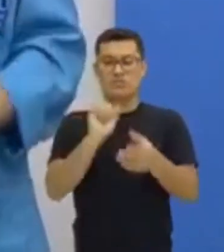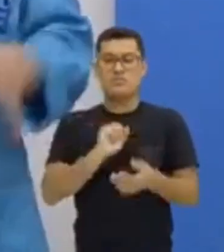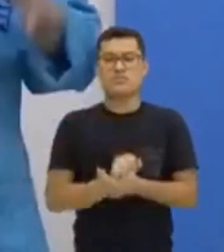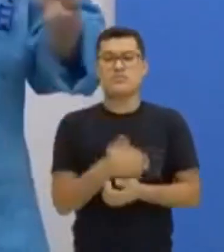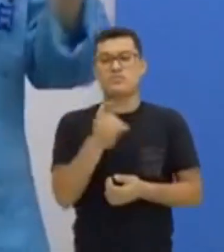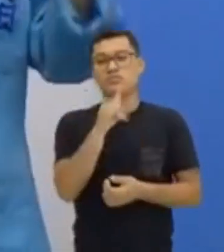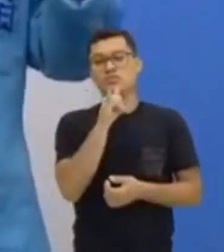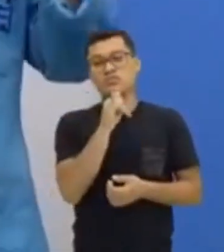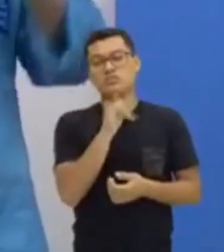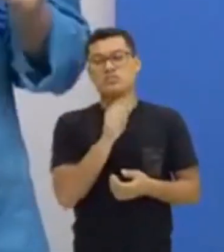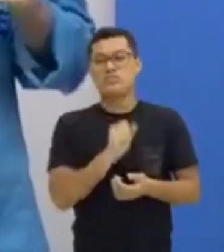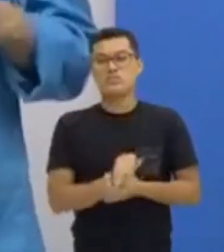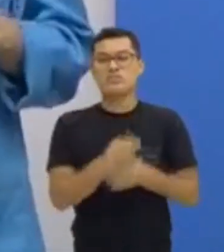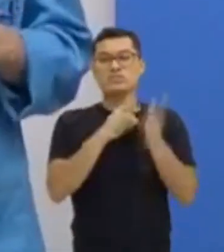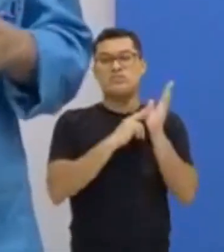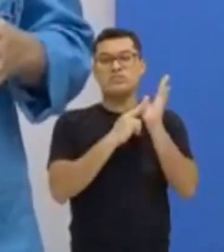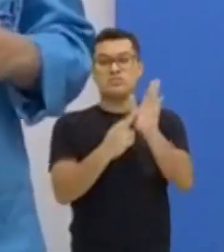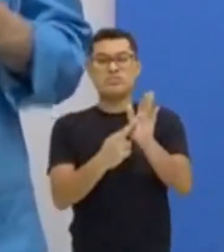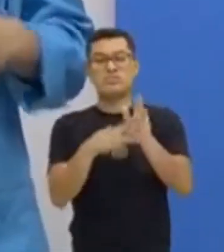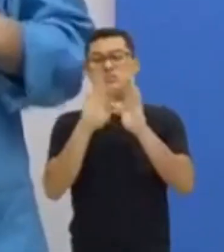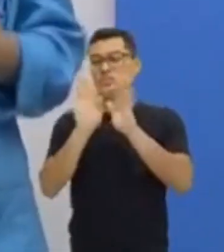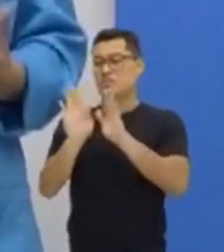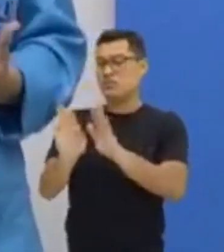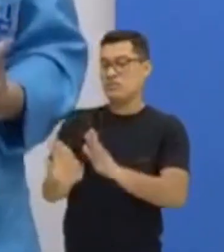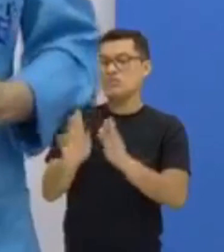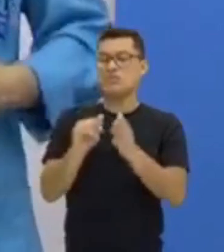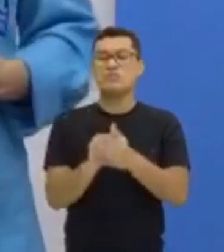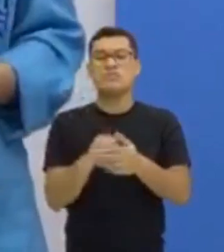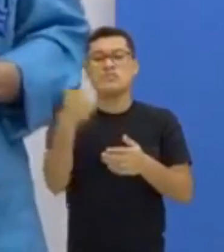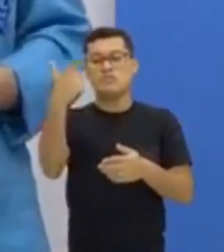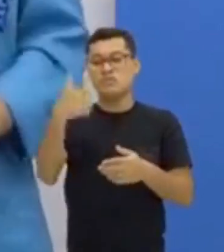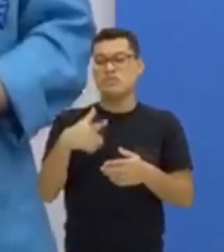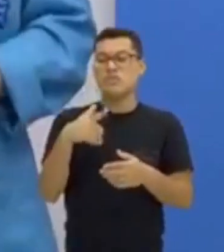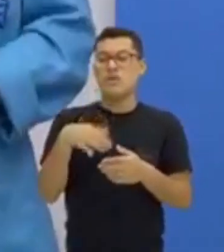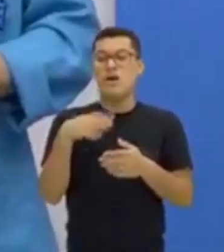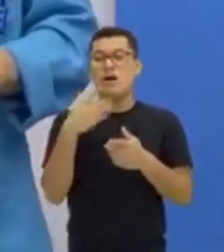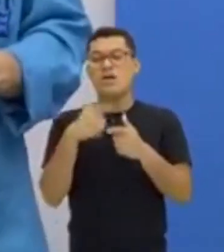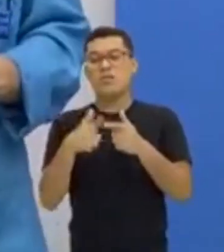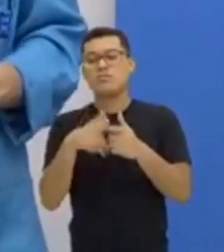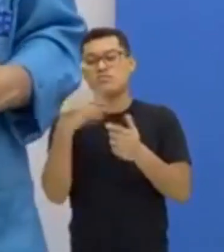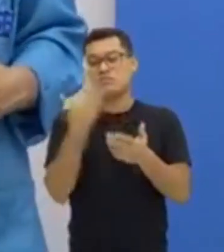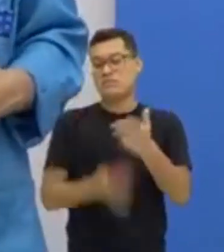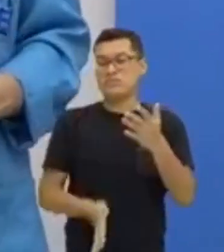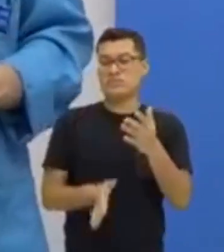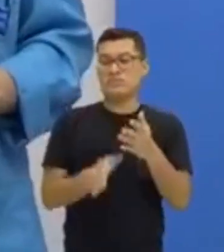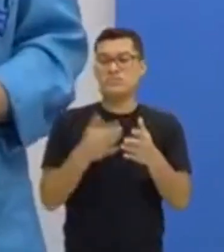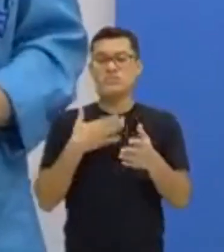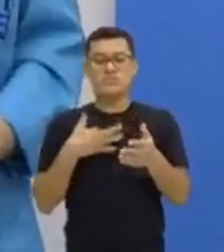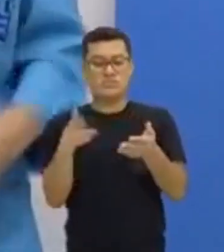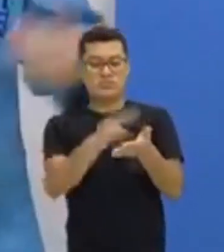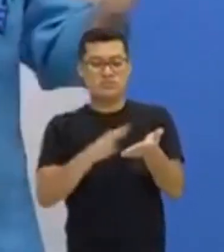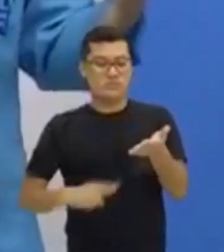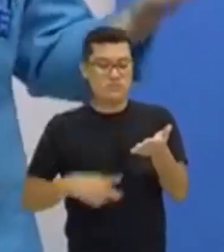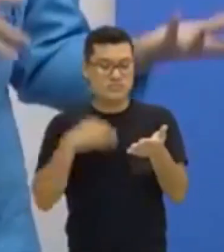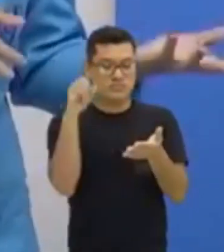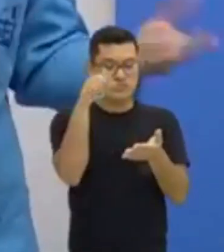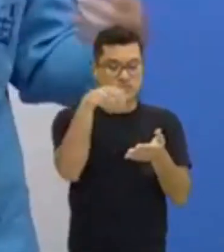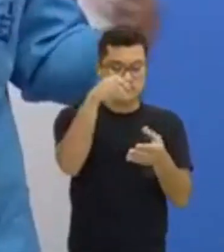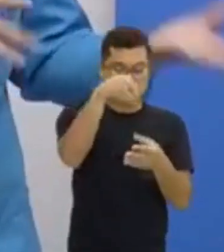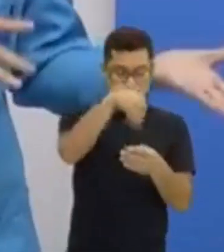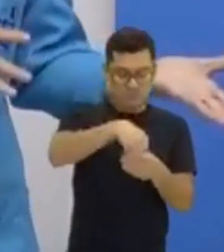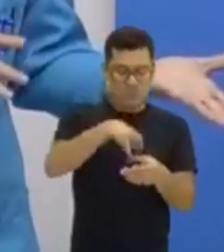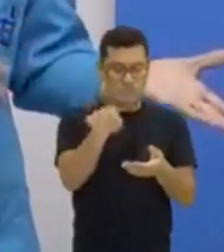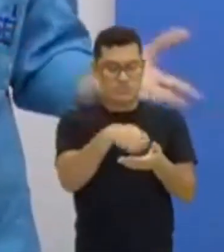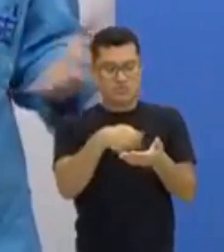exemplos, eu vou representar, eu vou deixar de repetir o nome dele, porque eu já aprendi na minha redação, e vou colocar he,